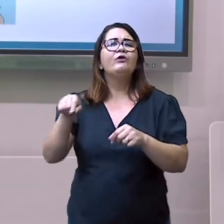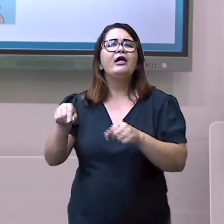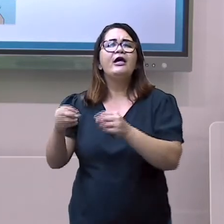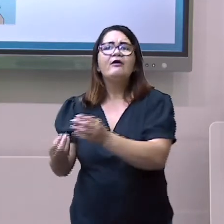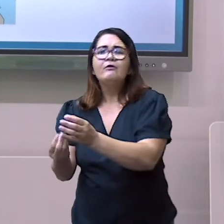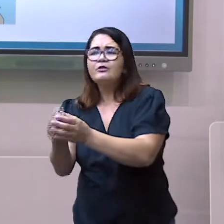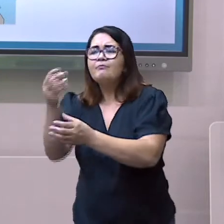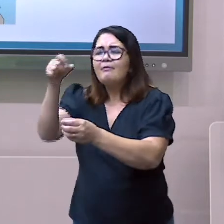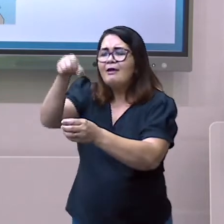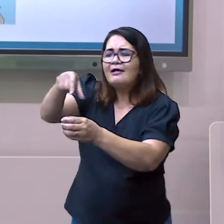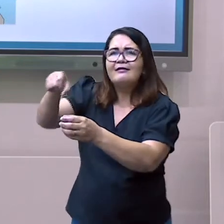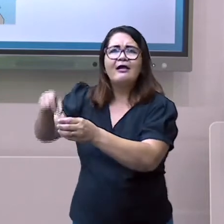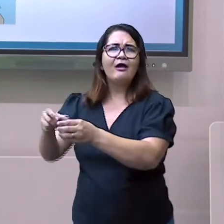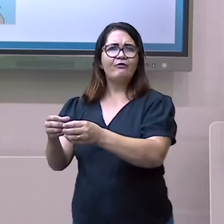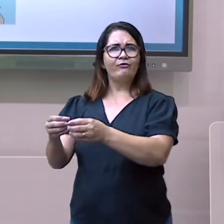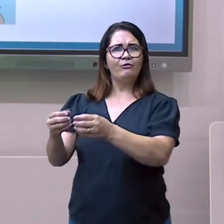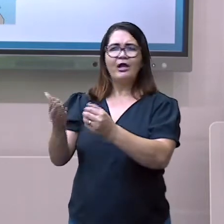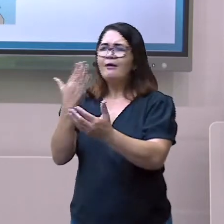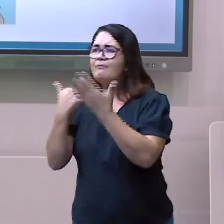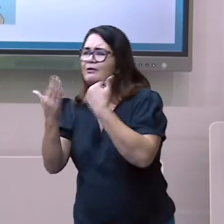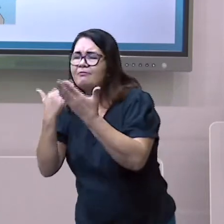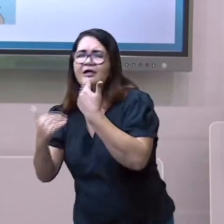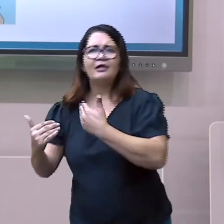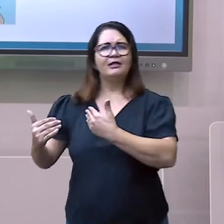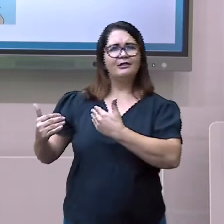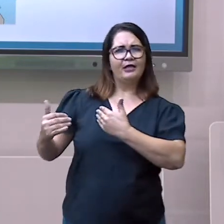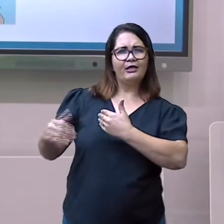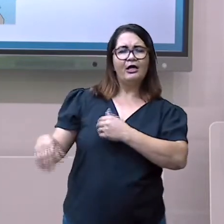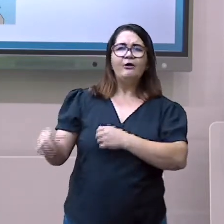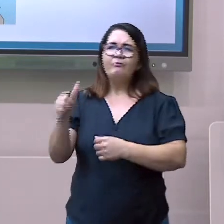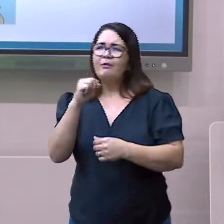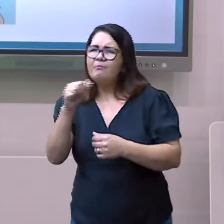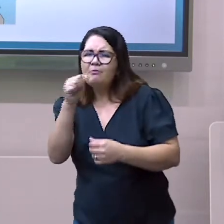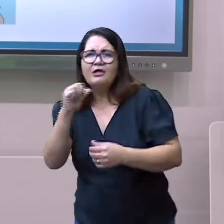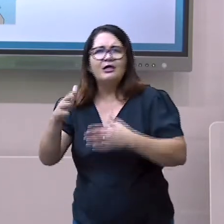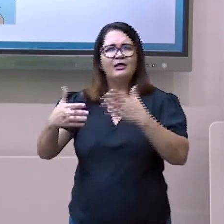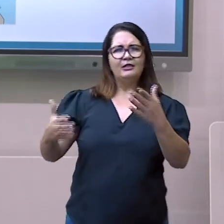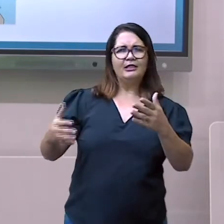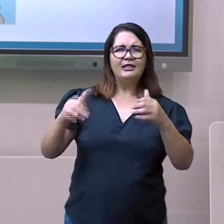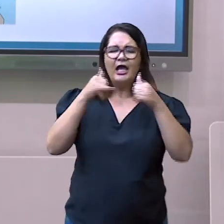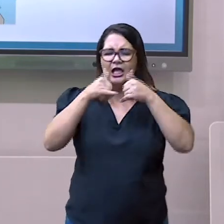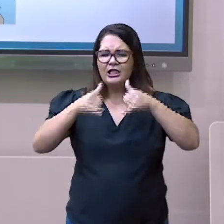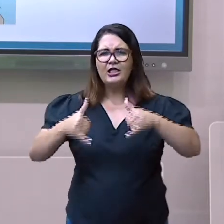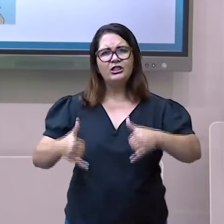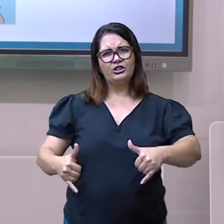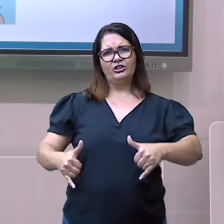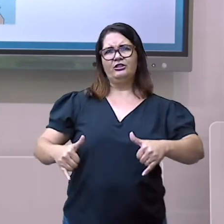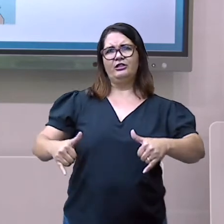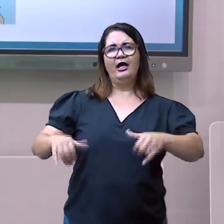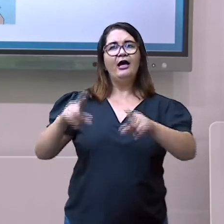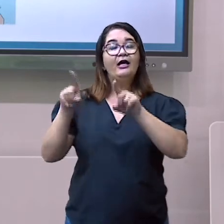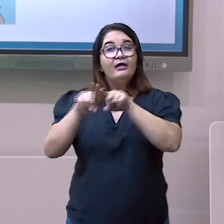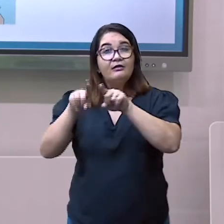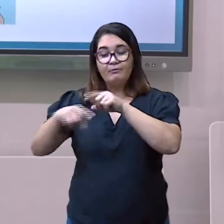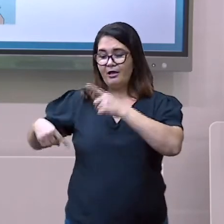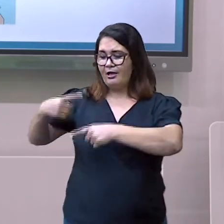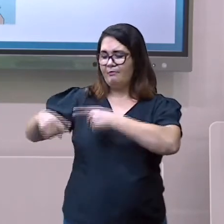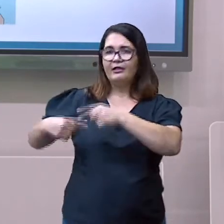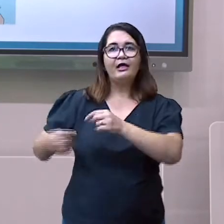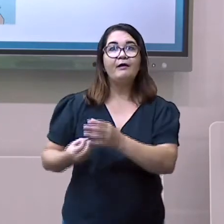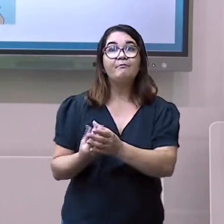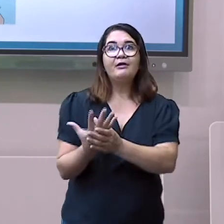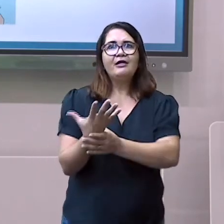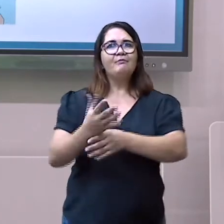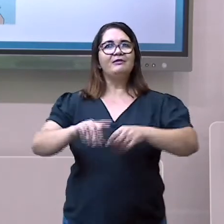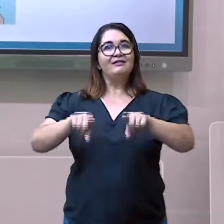obter alimentos, bebidas, fibras, energia, matéria-prima para roupas,